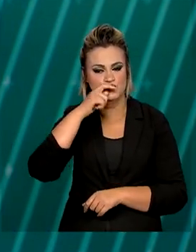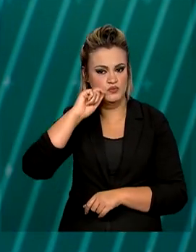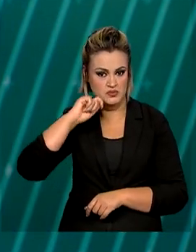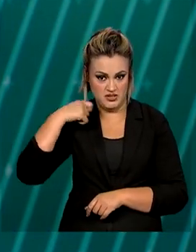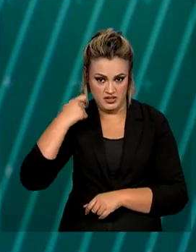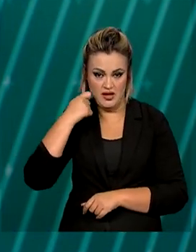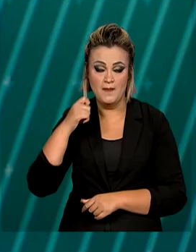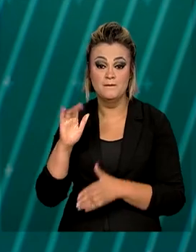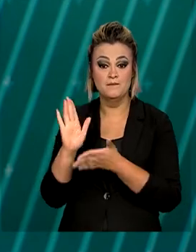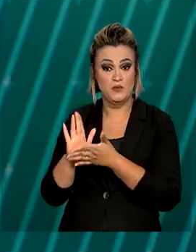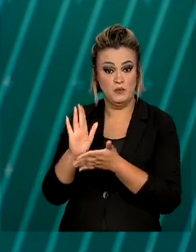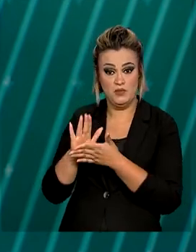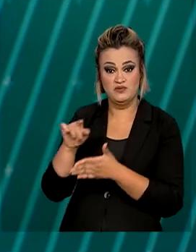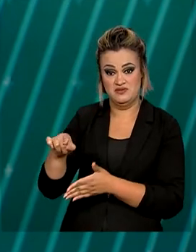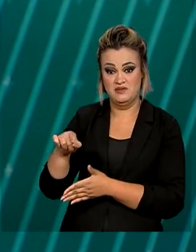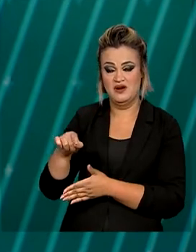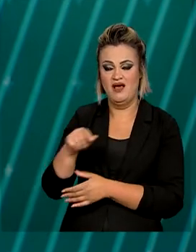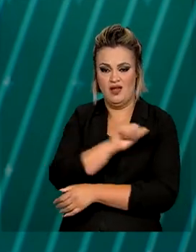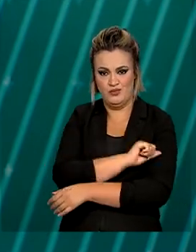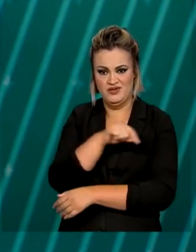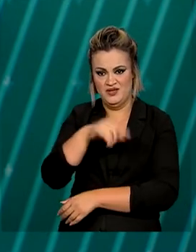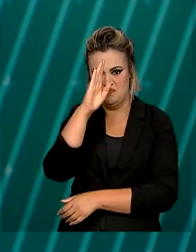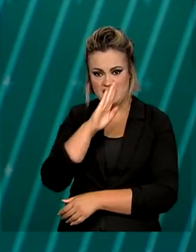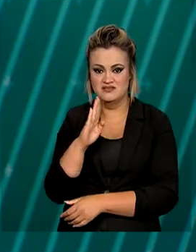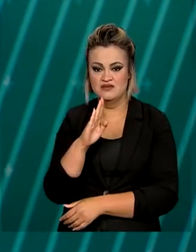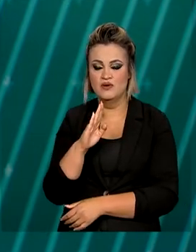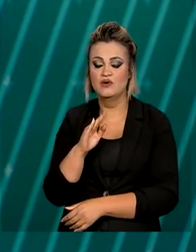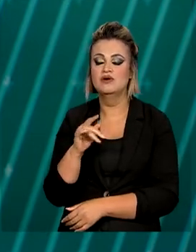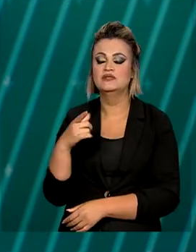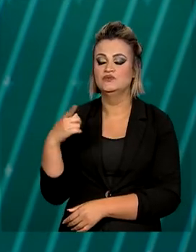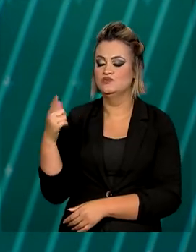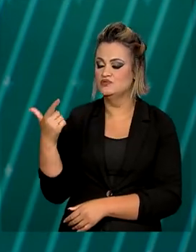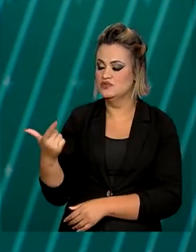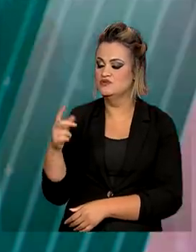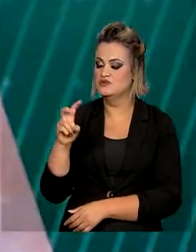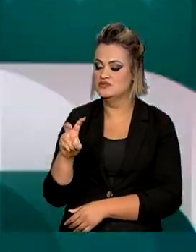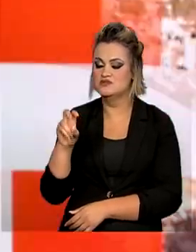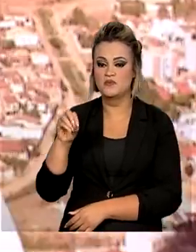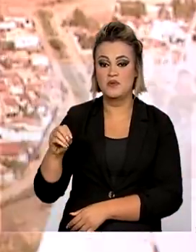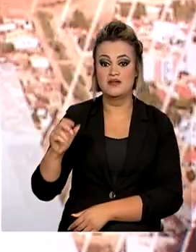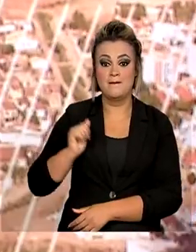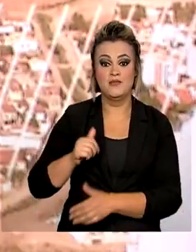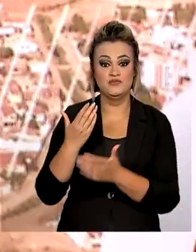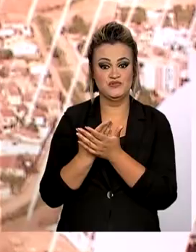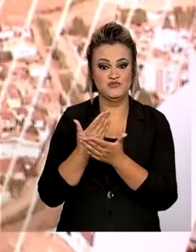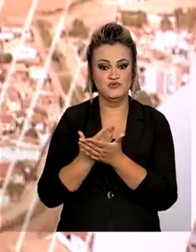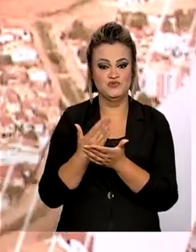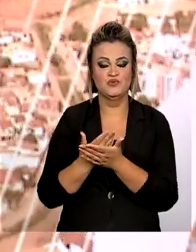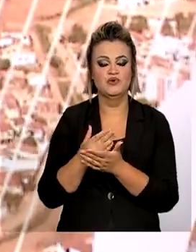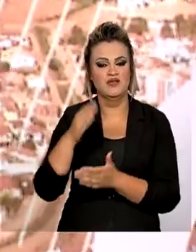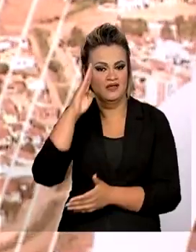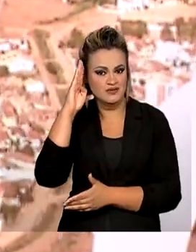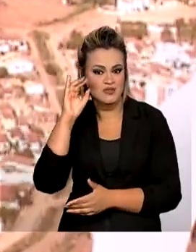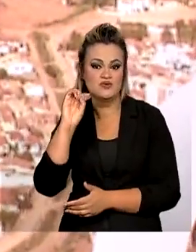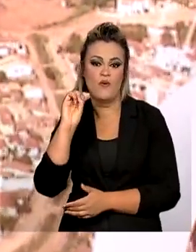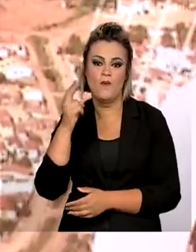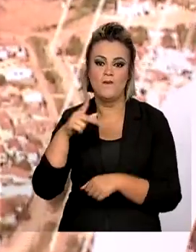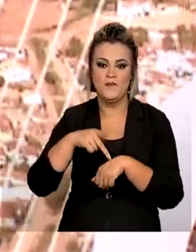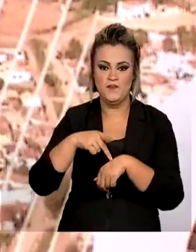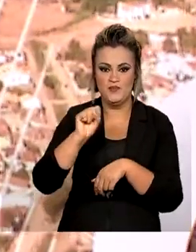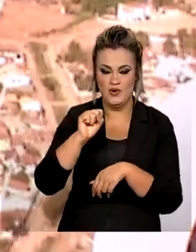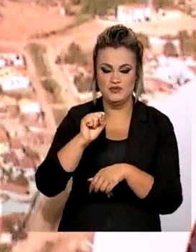está oferecendo aos estudantes brasileiros 250 bolsas de estudo em cursos de graduação e pós